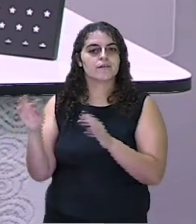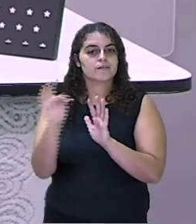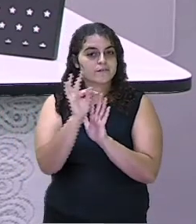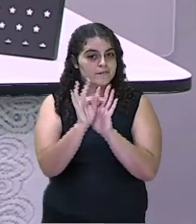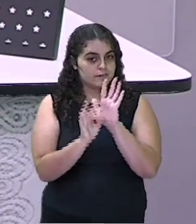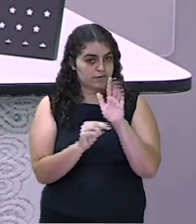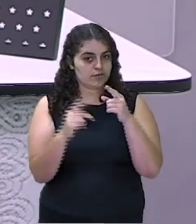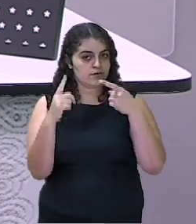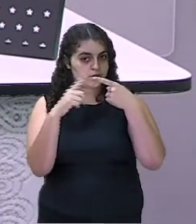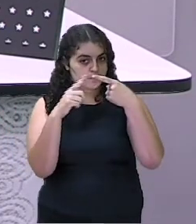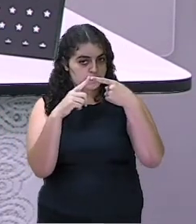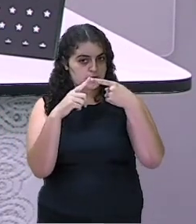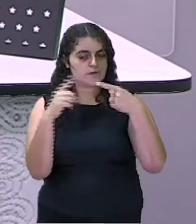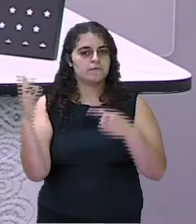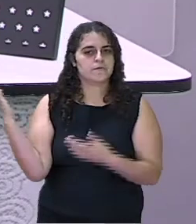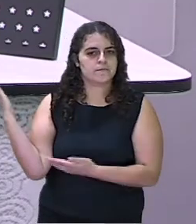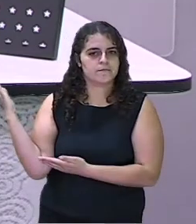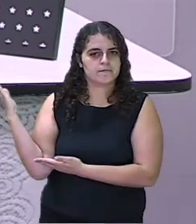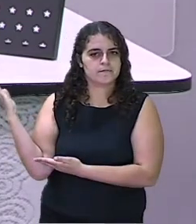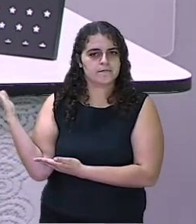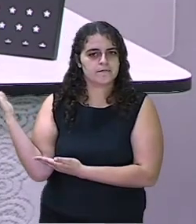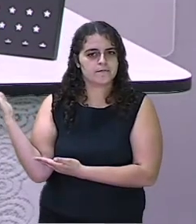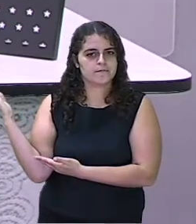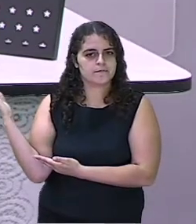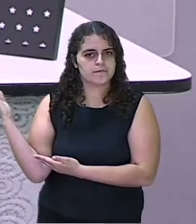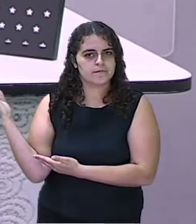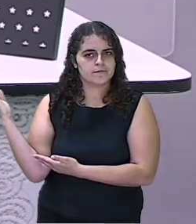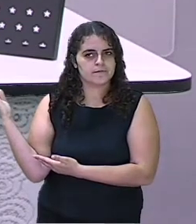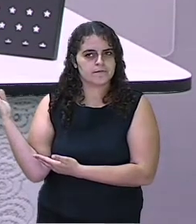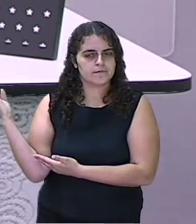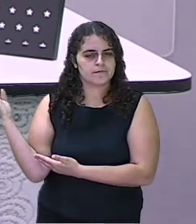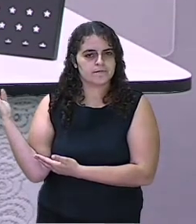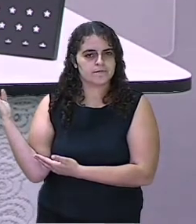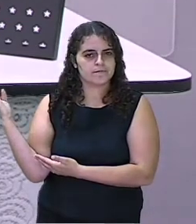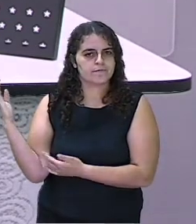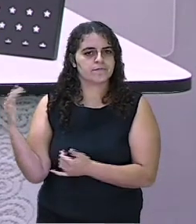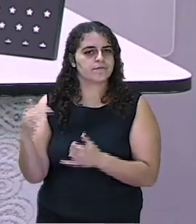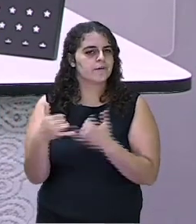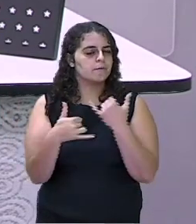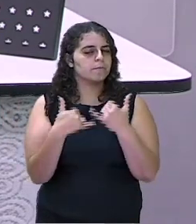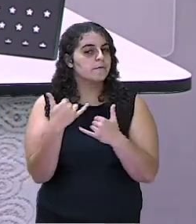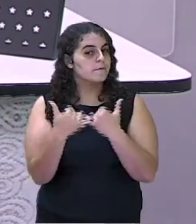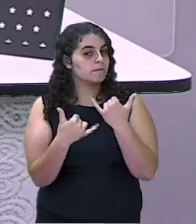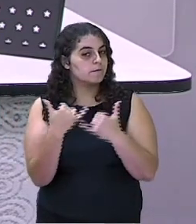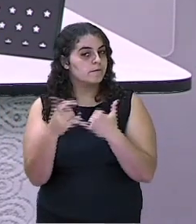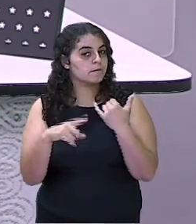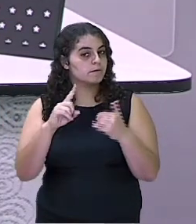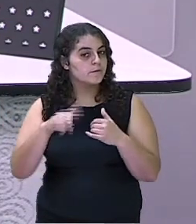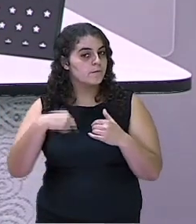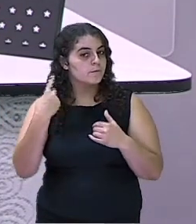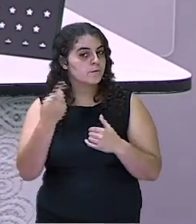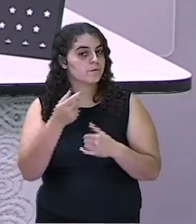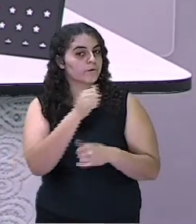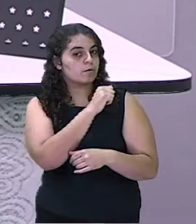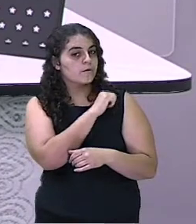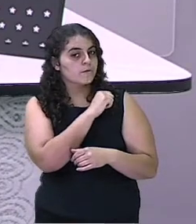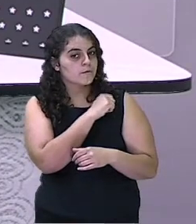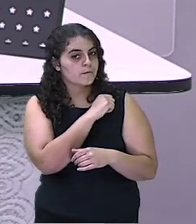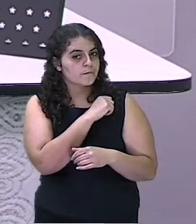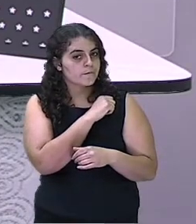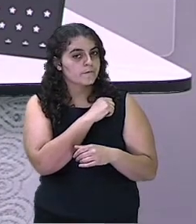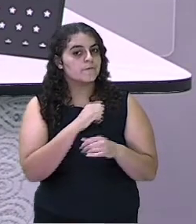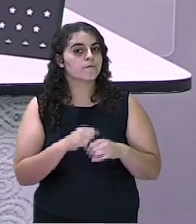1. E o texto, a brincadeira que o Daniel fez, é a